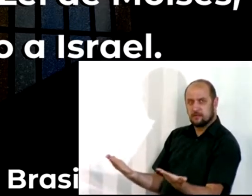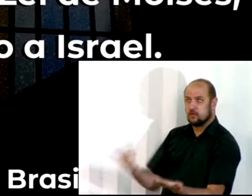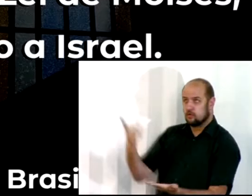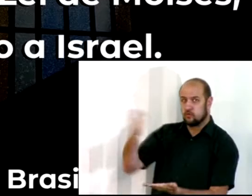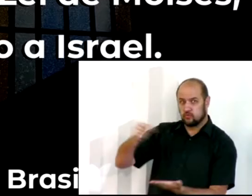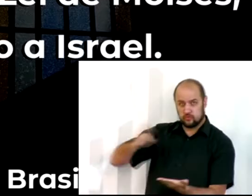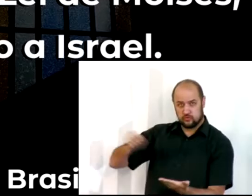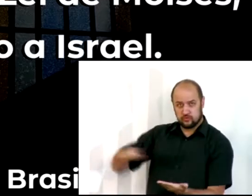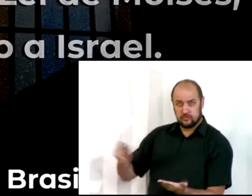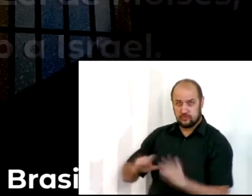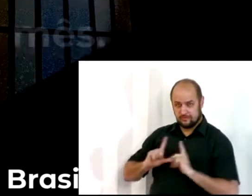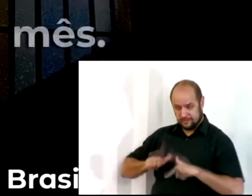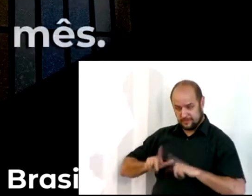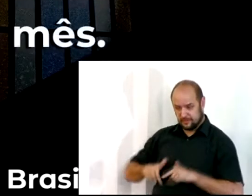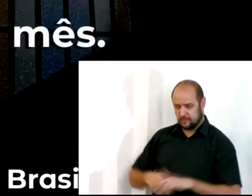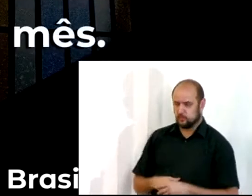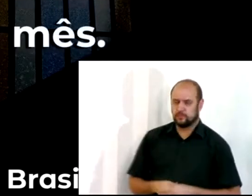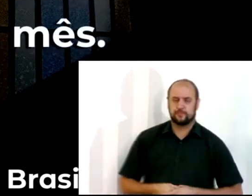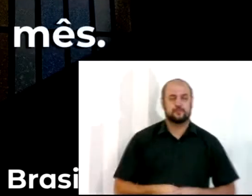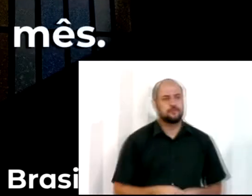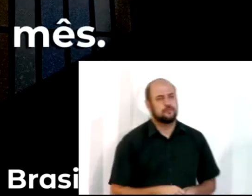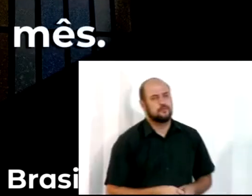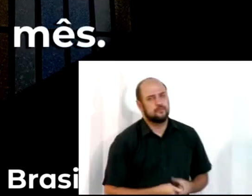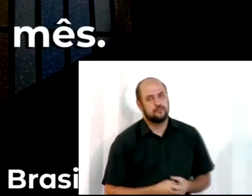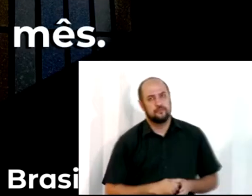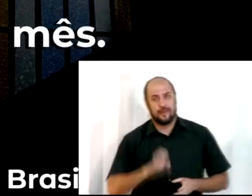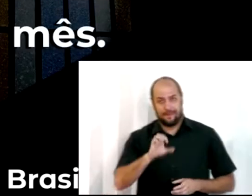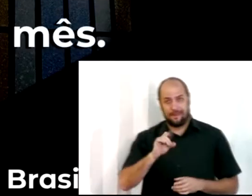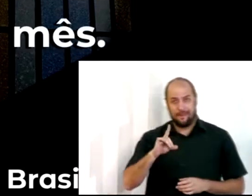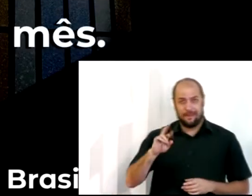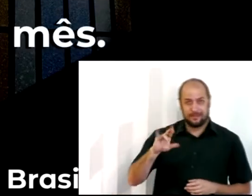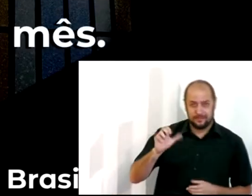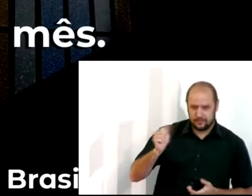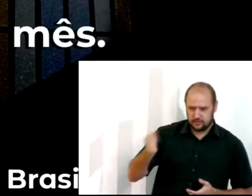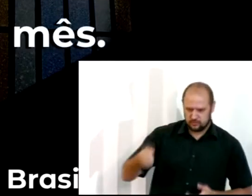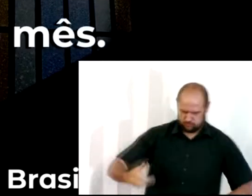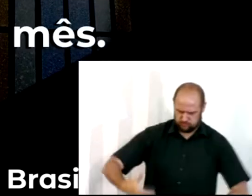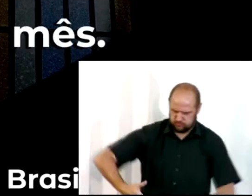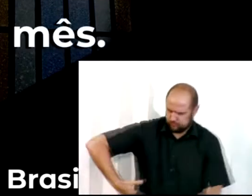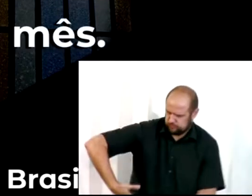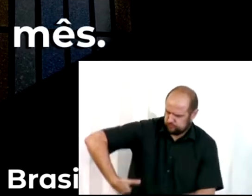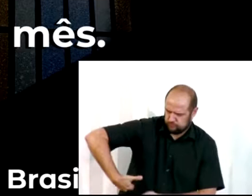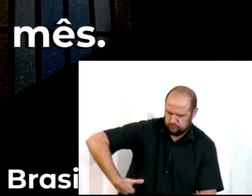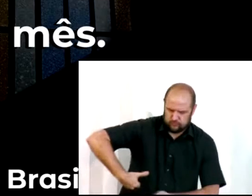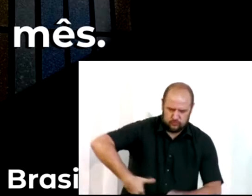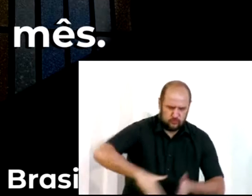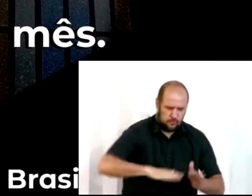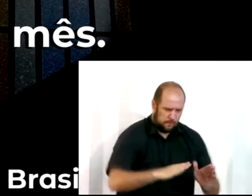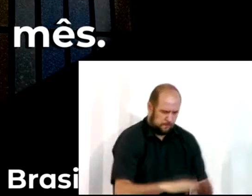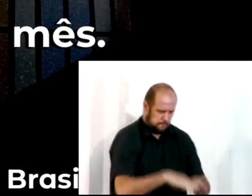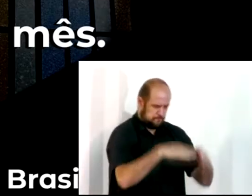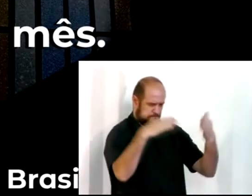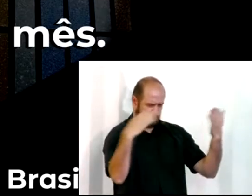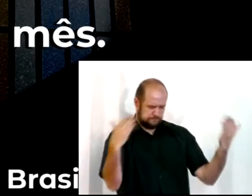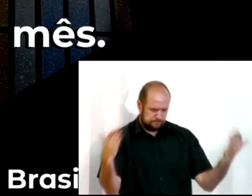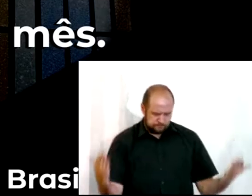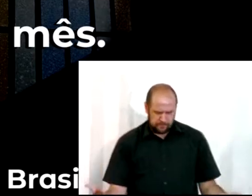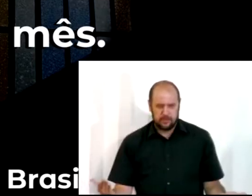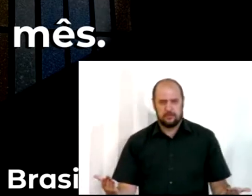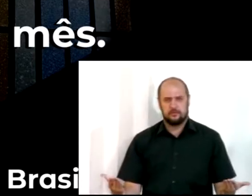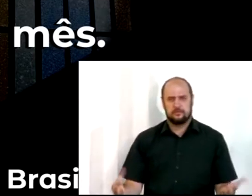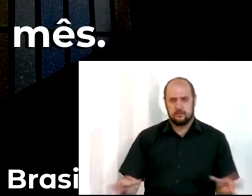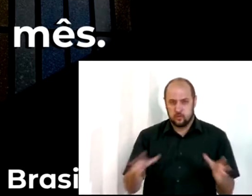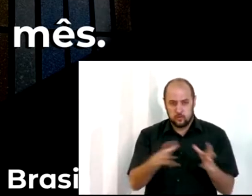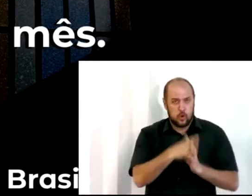prescrito a Israel. Esdras, o sacerdote, trouxe a lei perante a congregação, tanto de homens